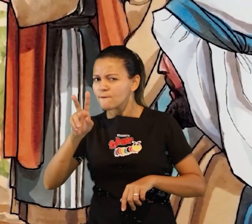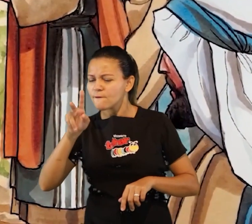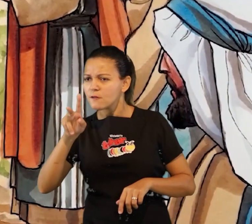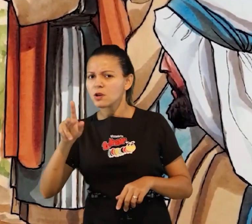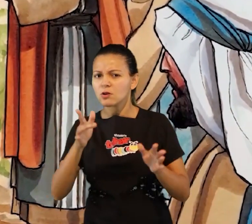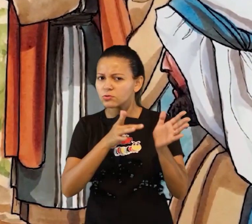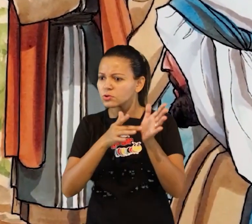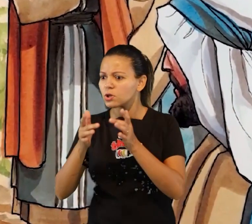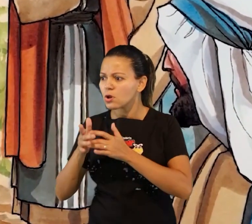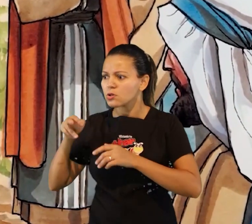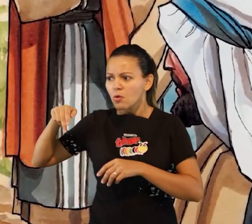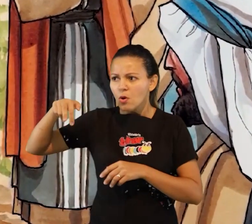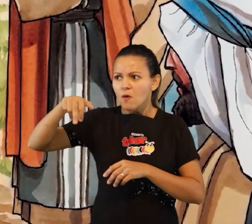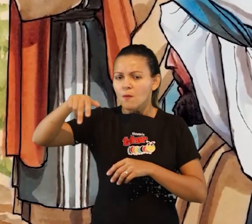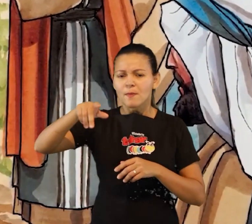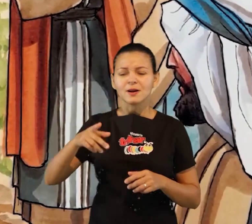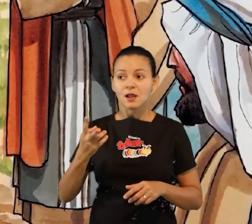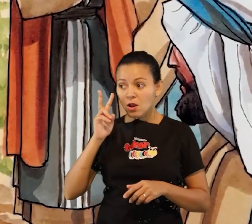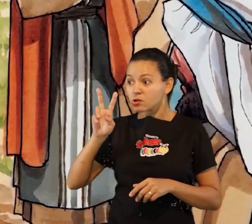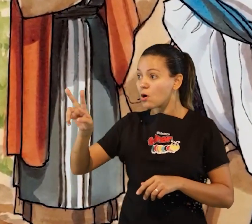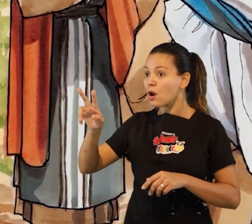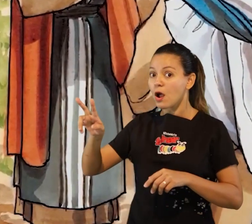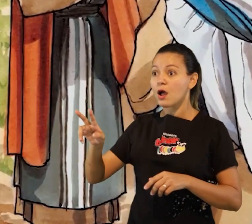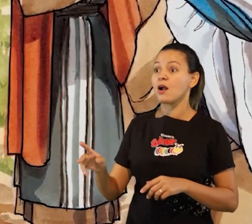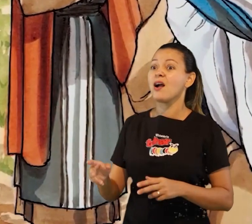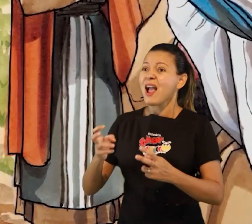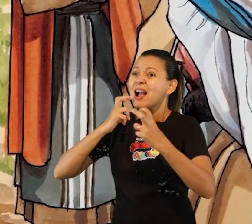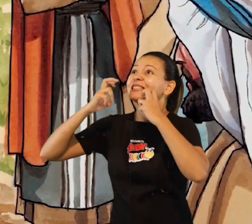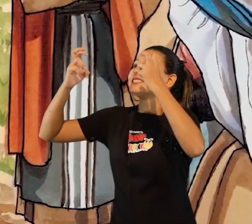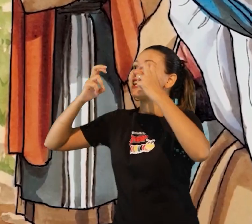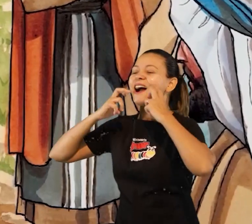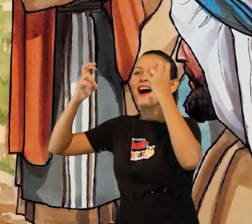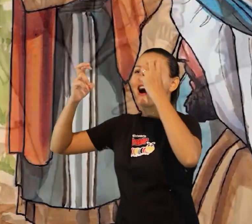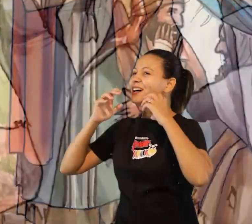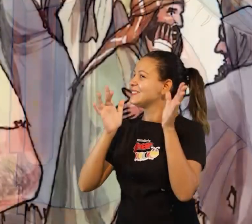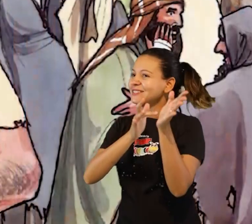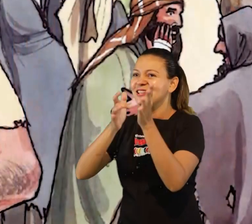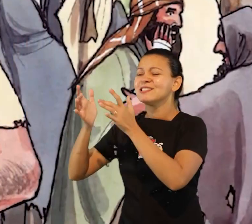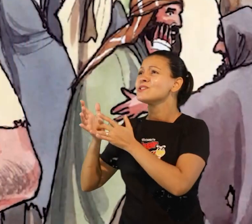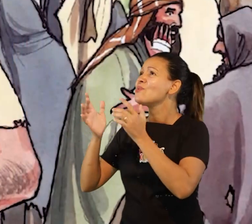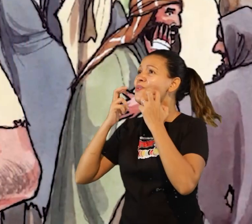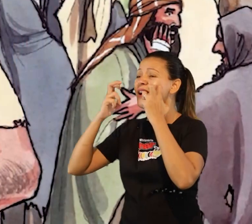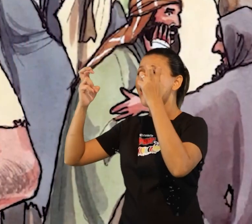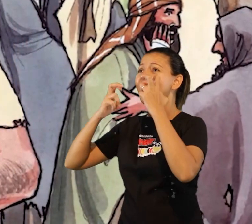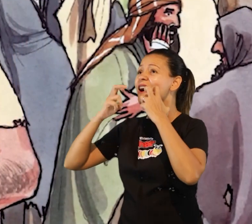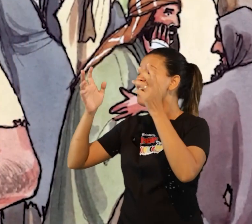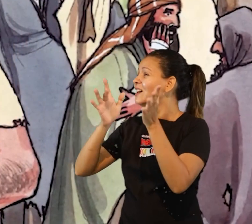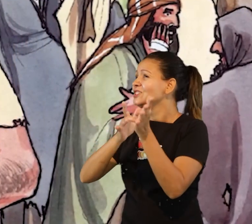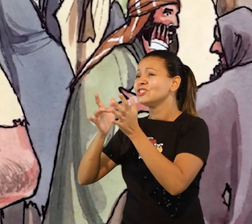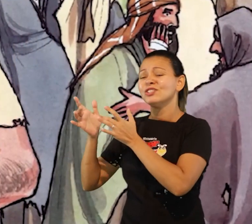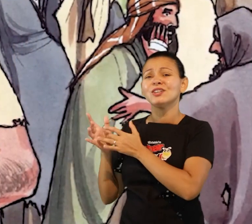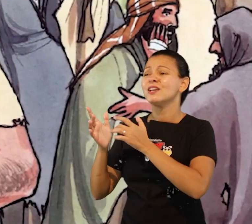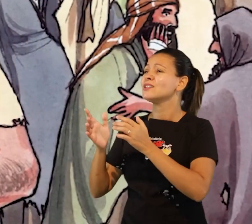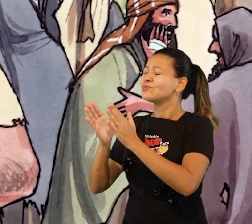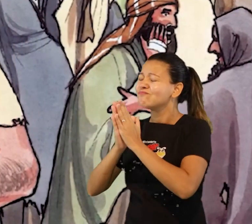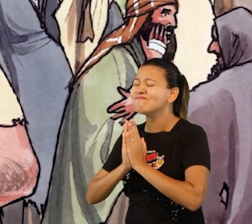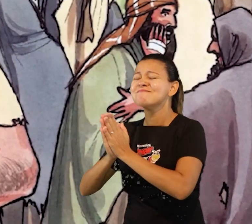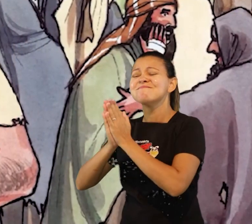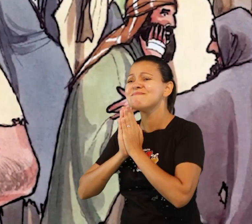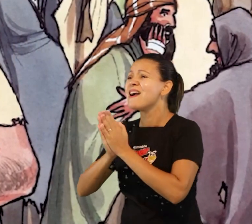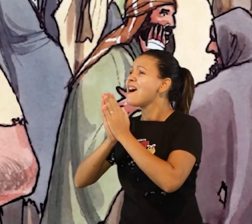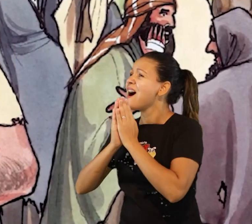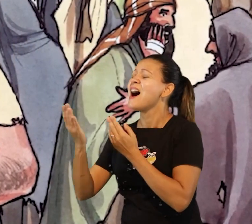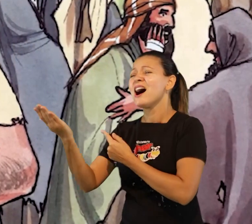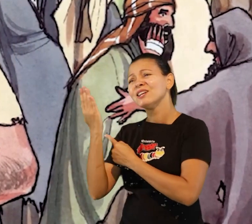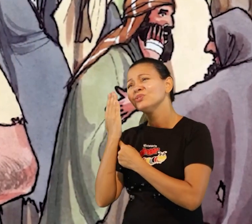vão e peçam aos sacerdotes que examinem vocês quando iam pelo caminho eles foram curados